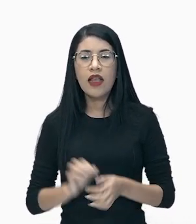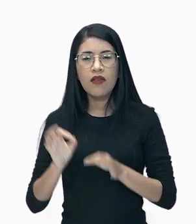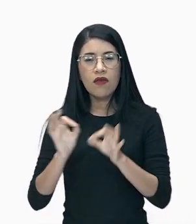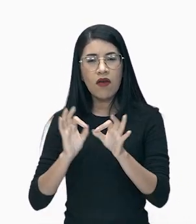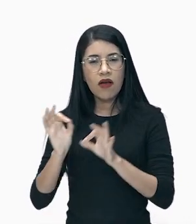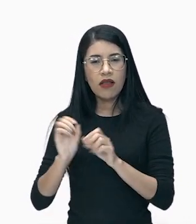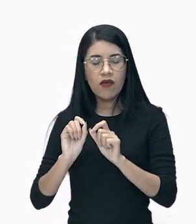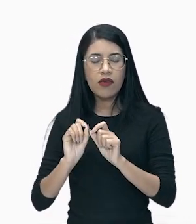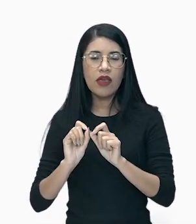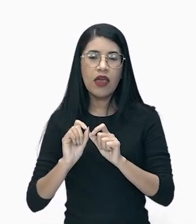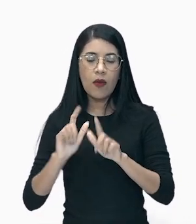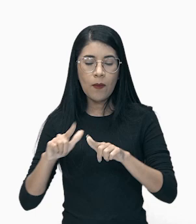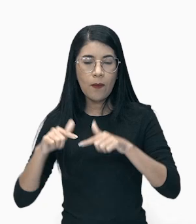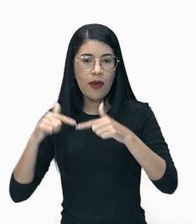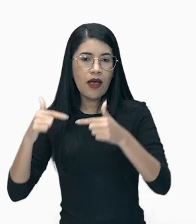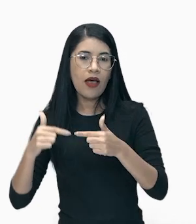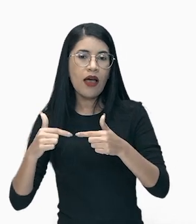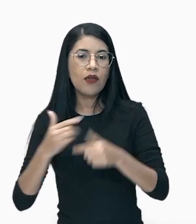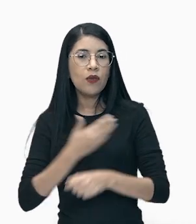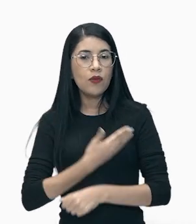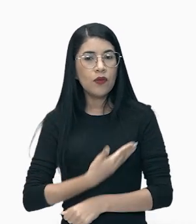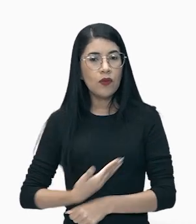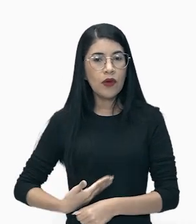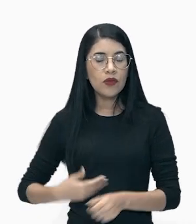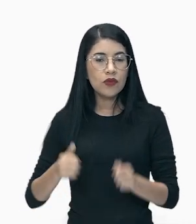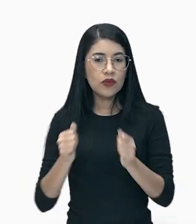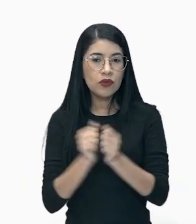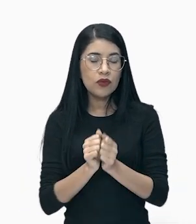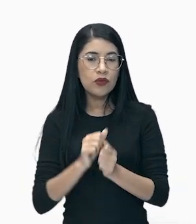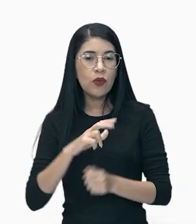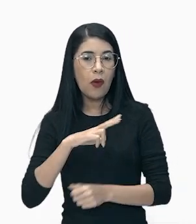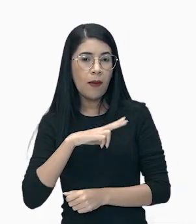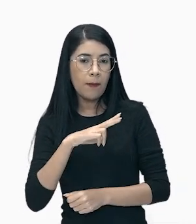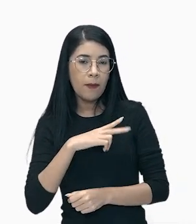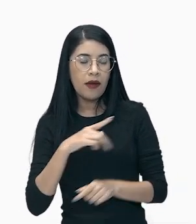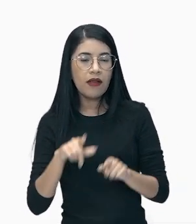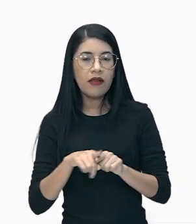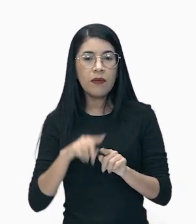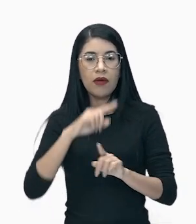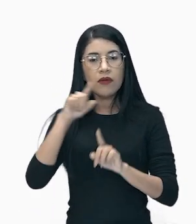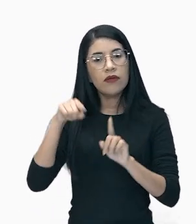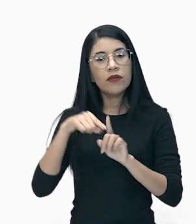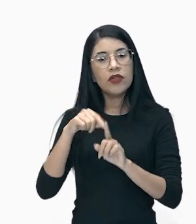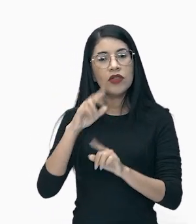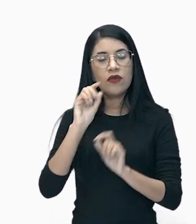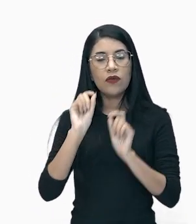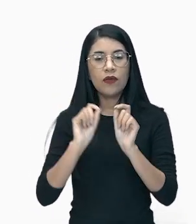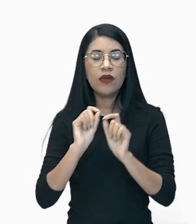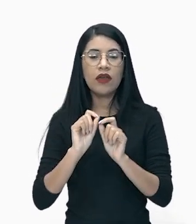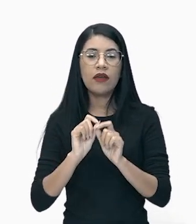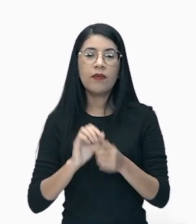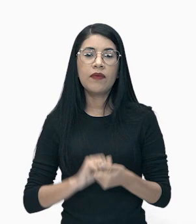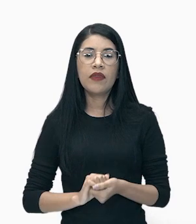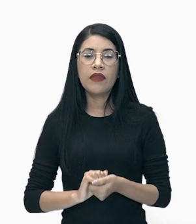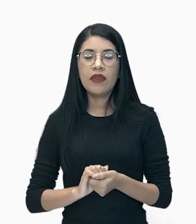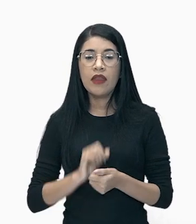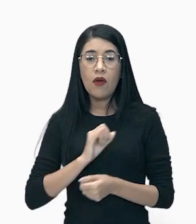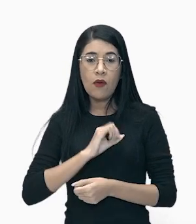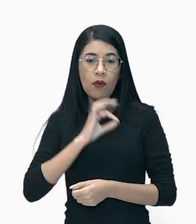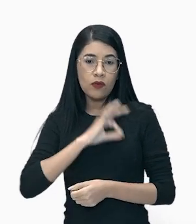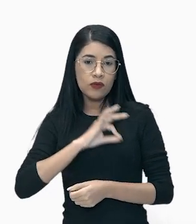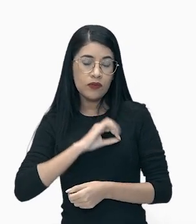as ações do governo com as da iniciativa privada, tendo, entre seus objetivos, elevar a renda do